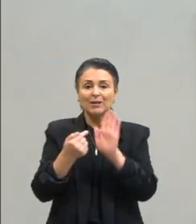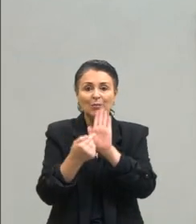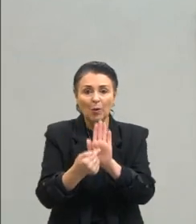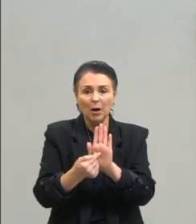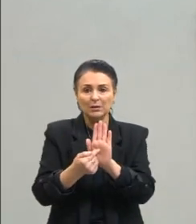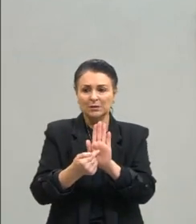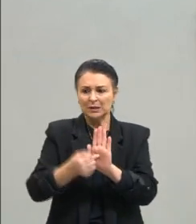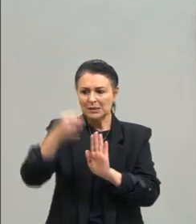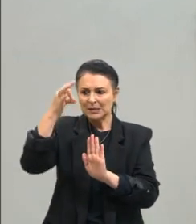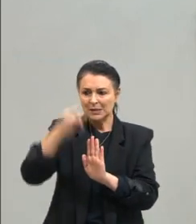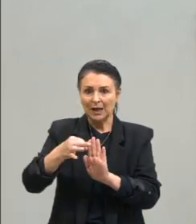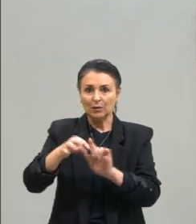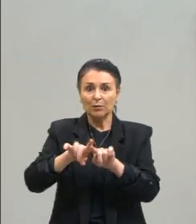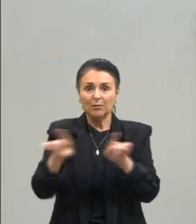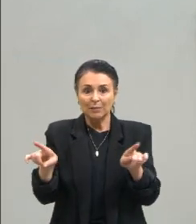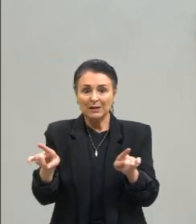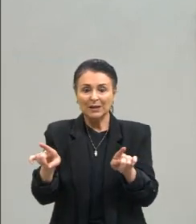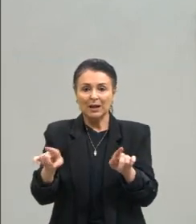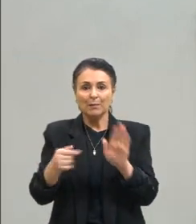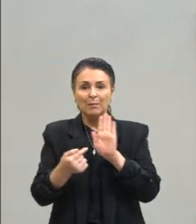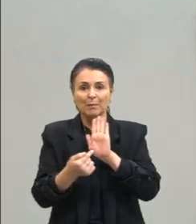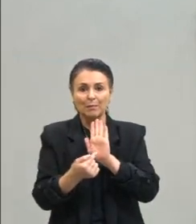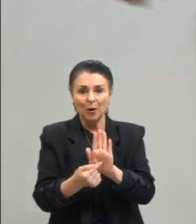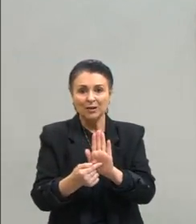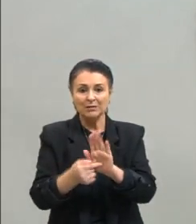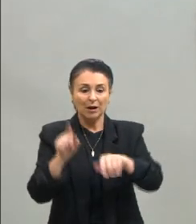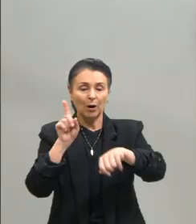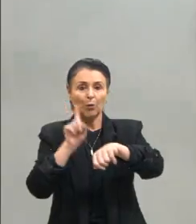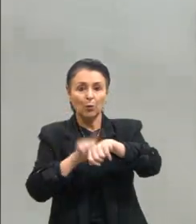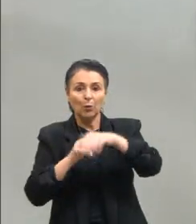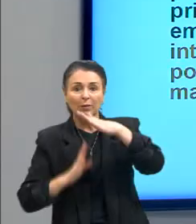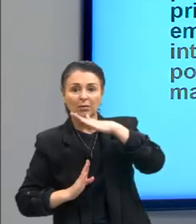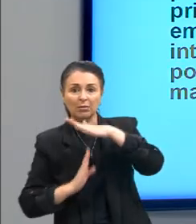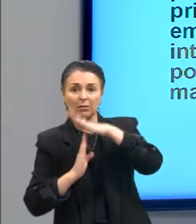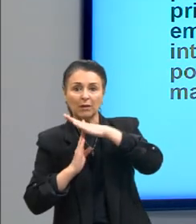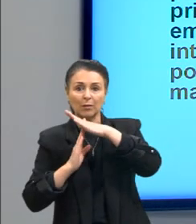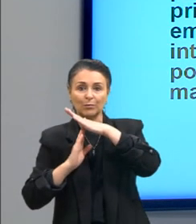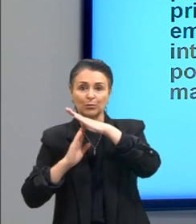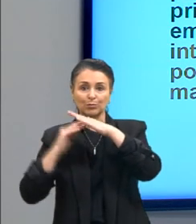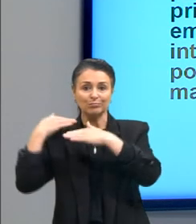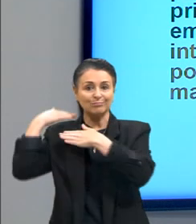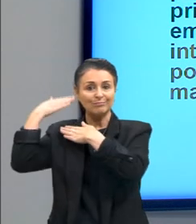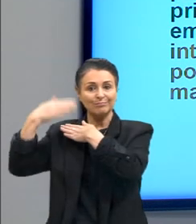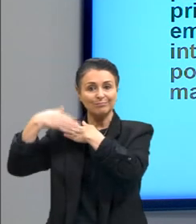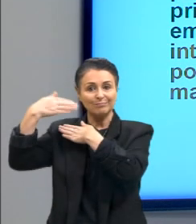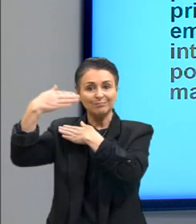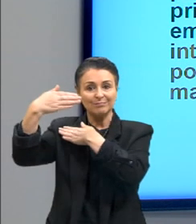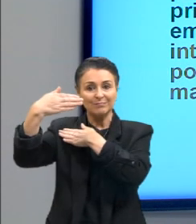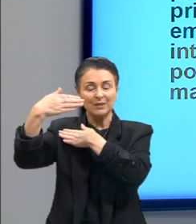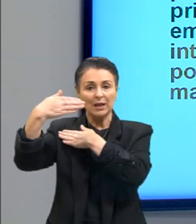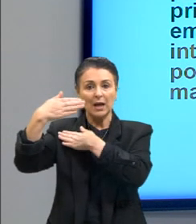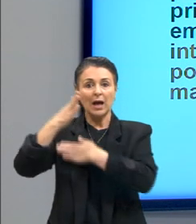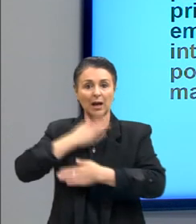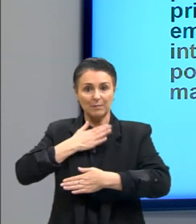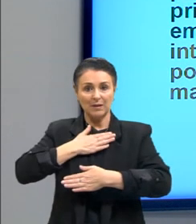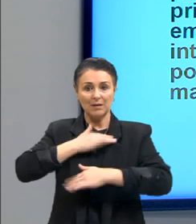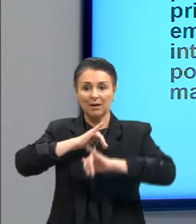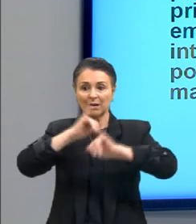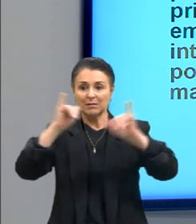mas tem uma localização temporal então a minha alusão histórica ela é construída